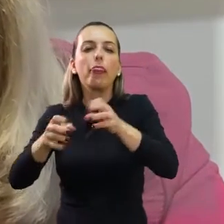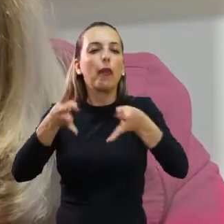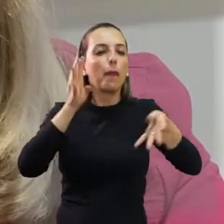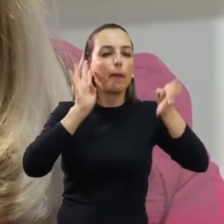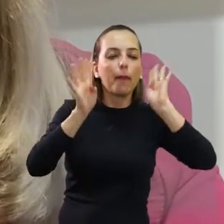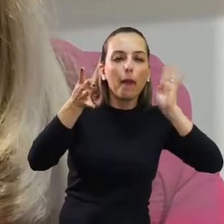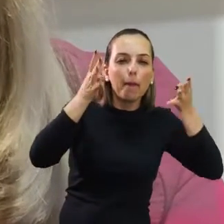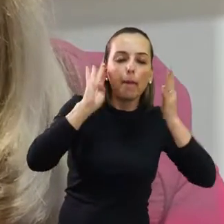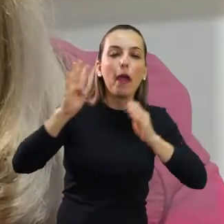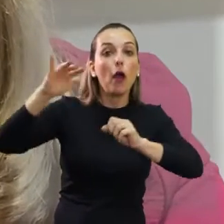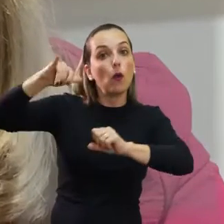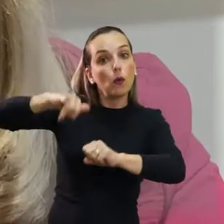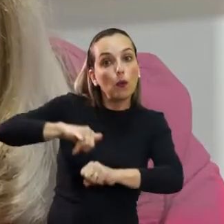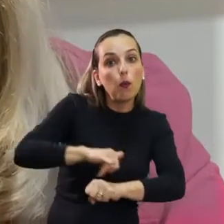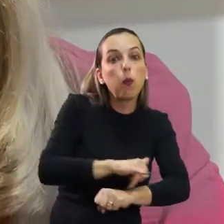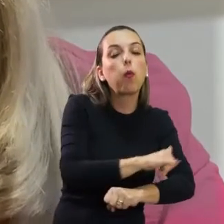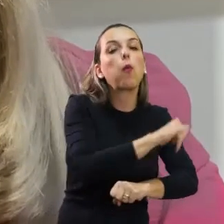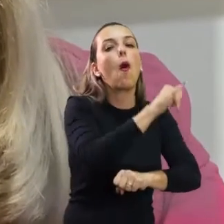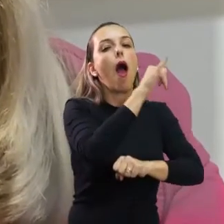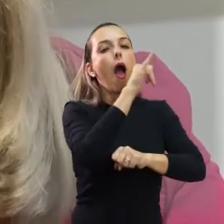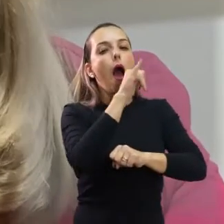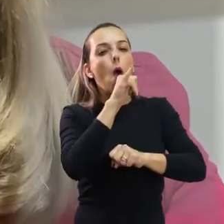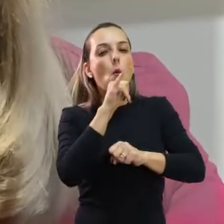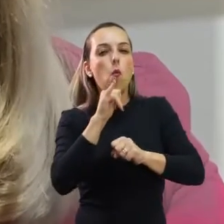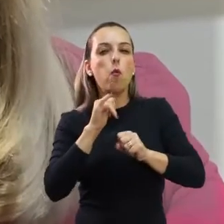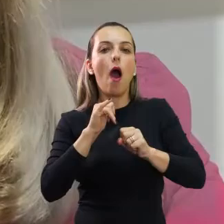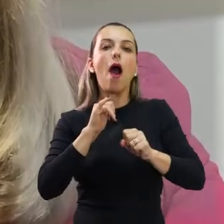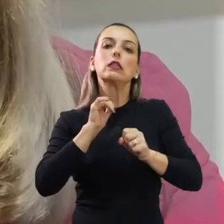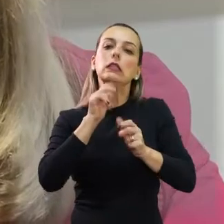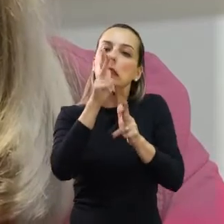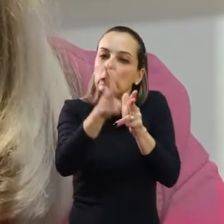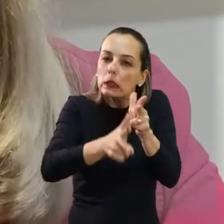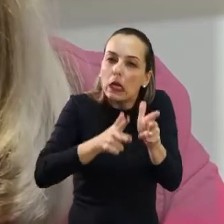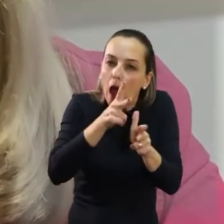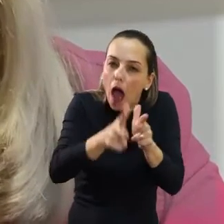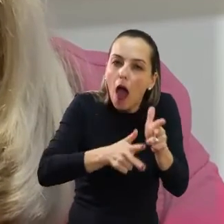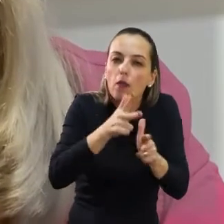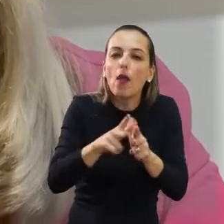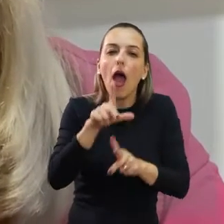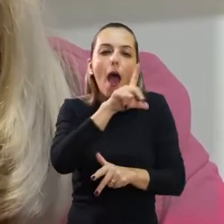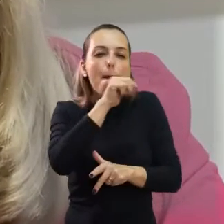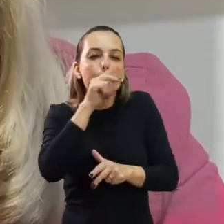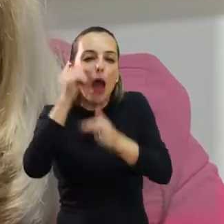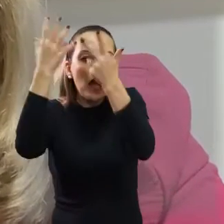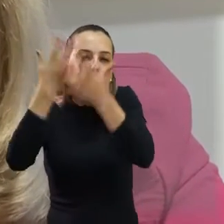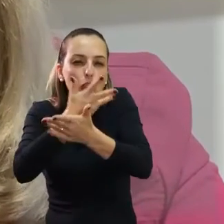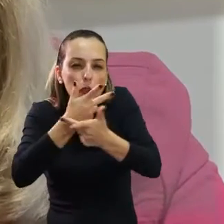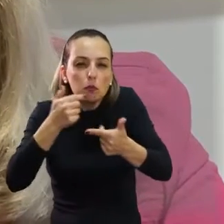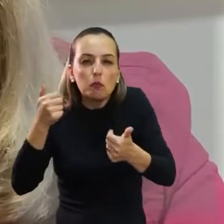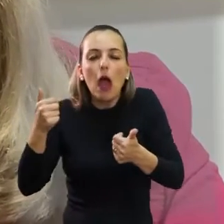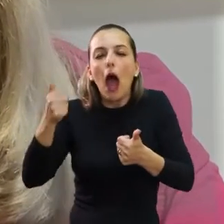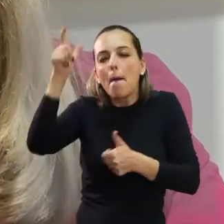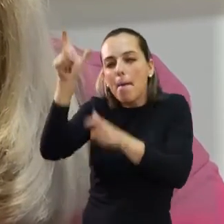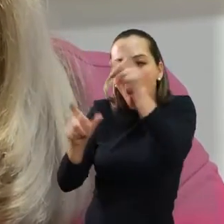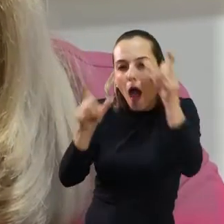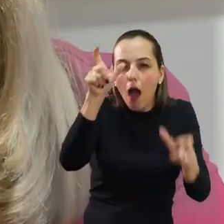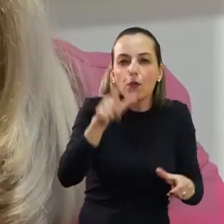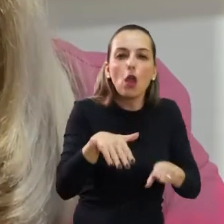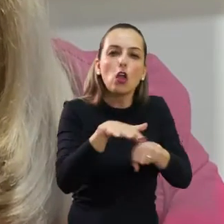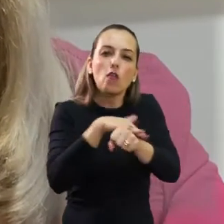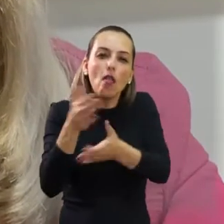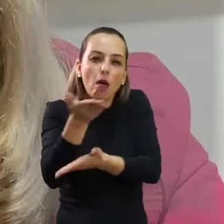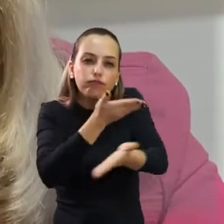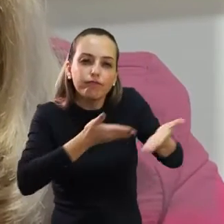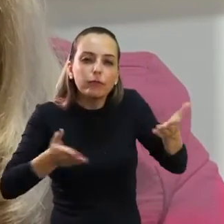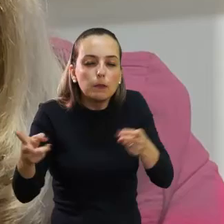moto, um caminhão, um avião, um trem, pássaros, animais, pessoas conversando. Isso ajuda